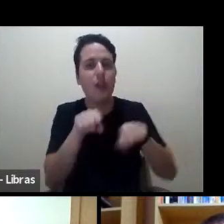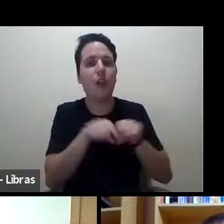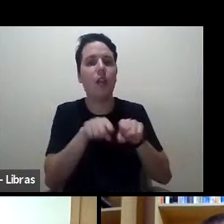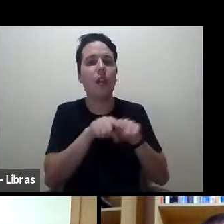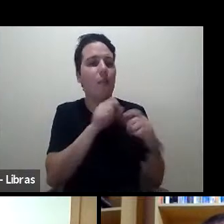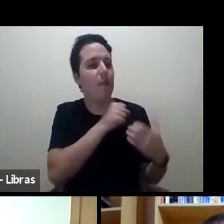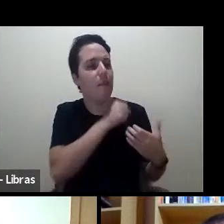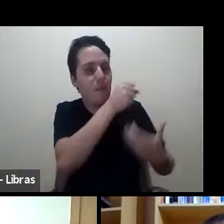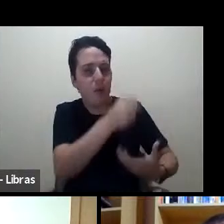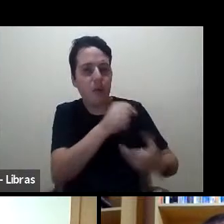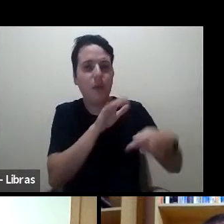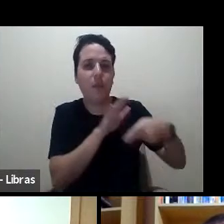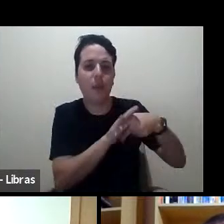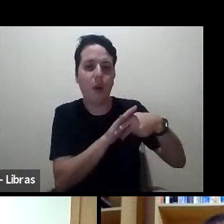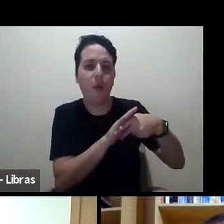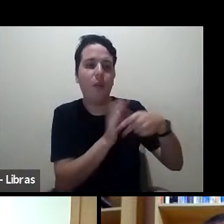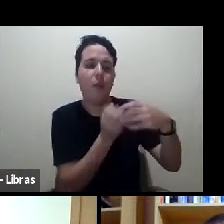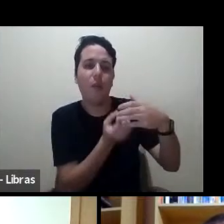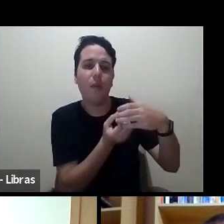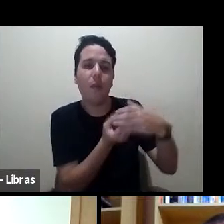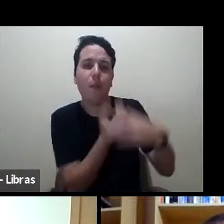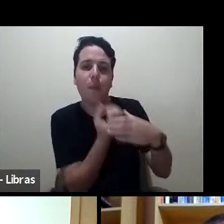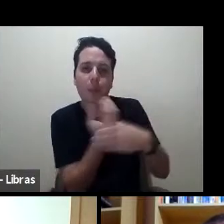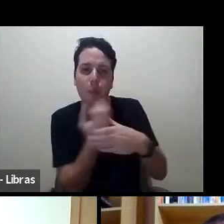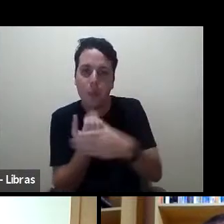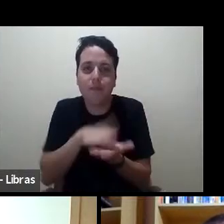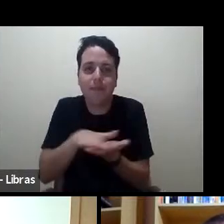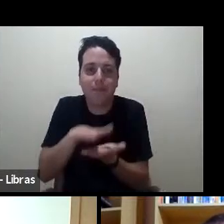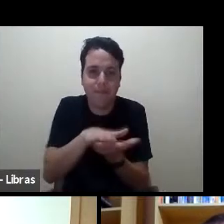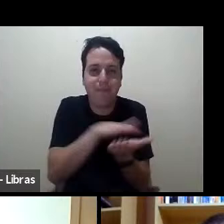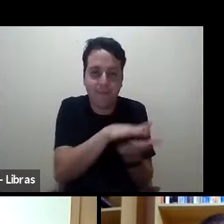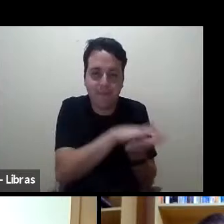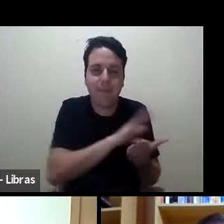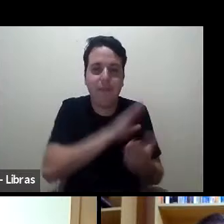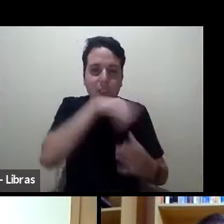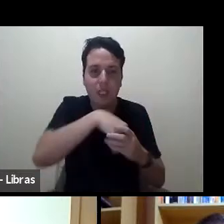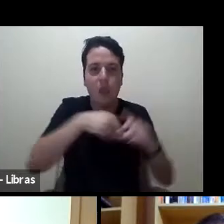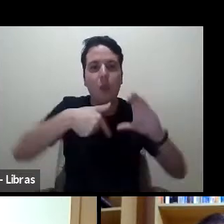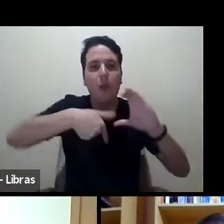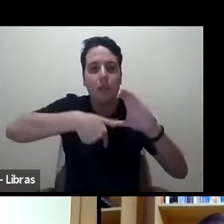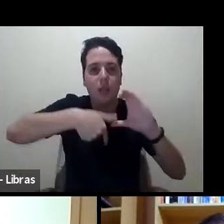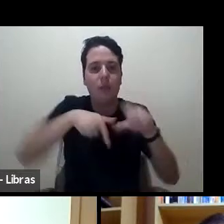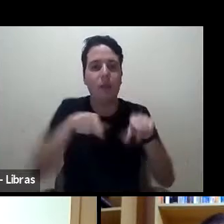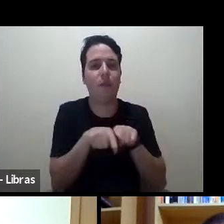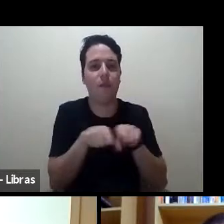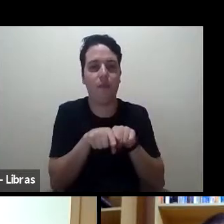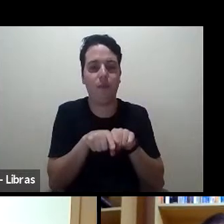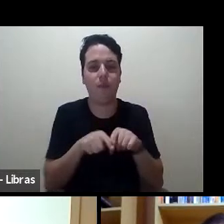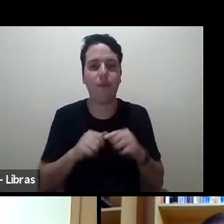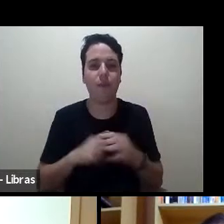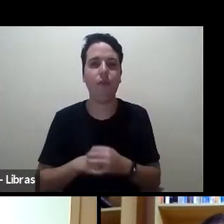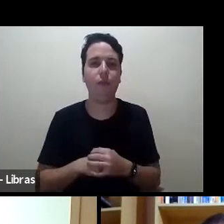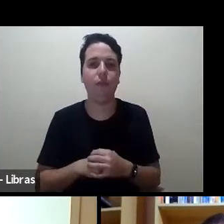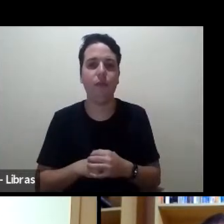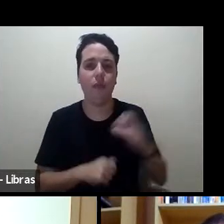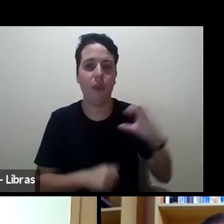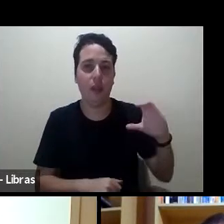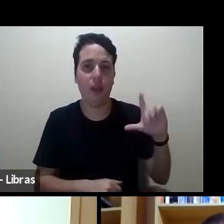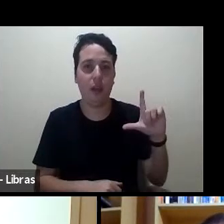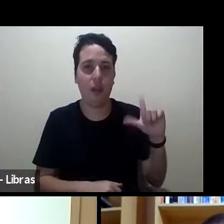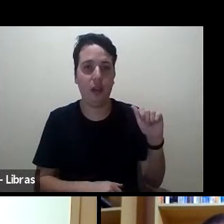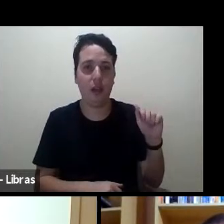produtividade do CNPq também. E o Cláudio também tem a